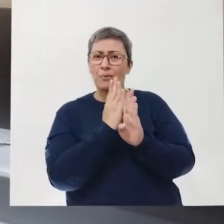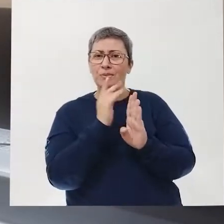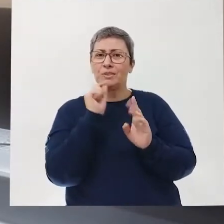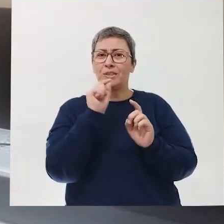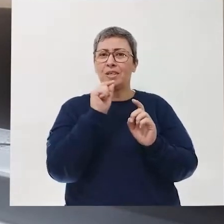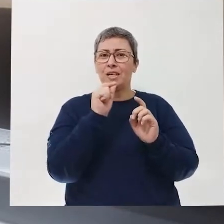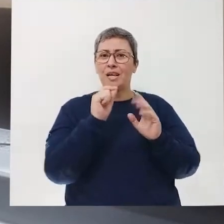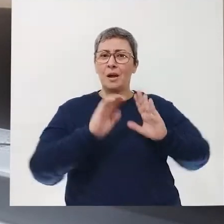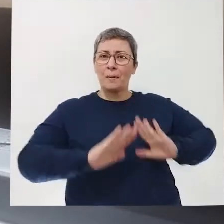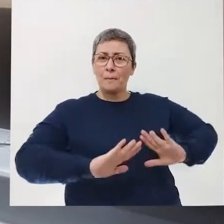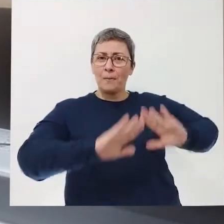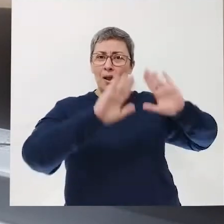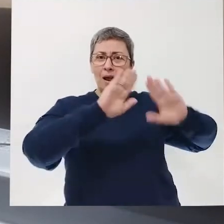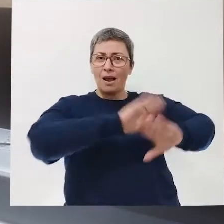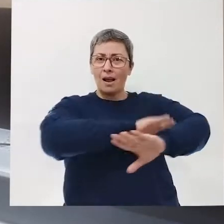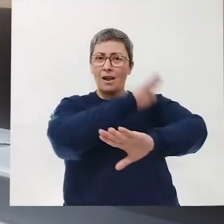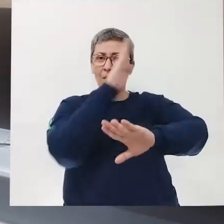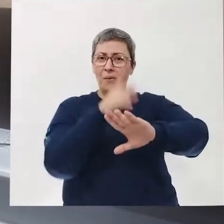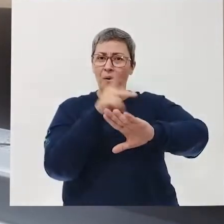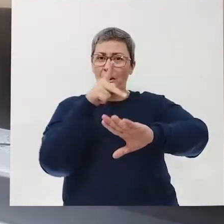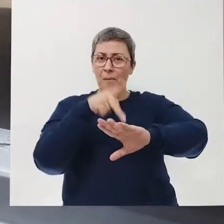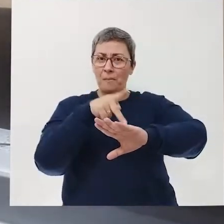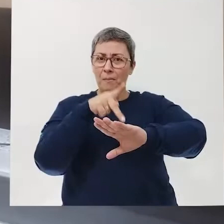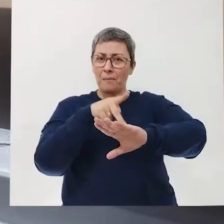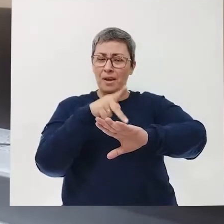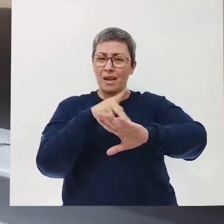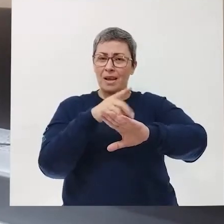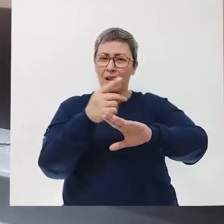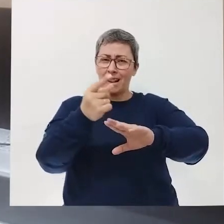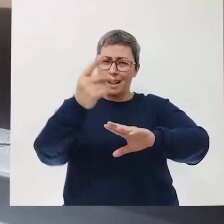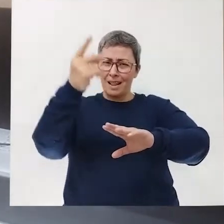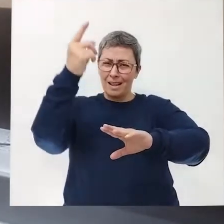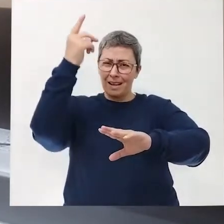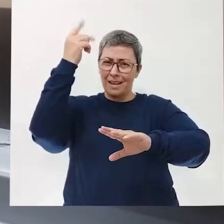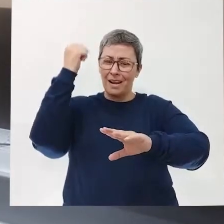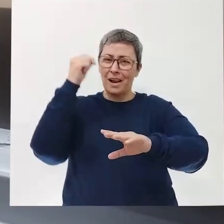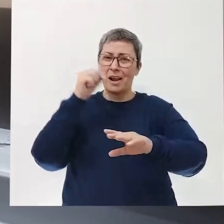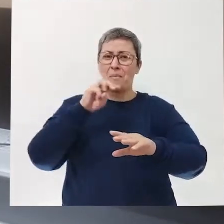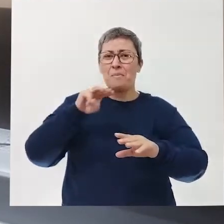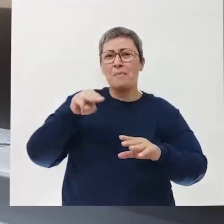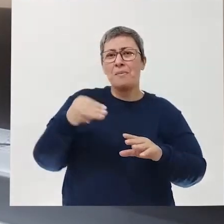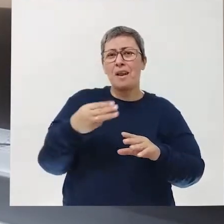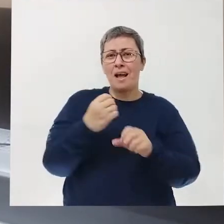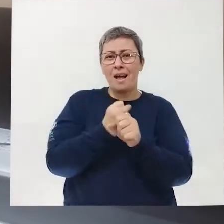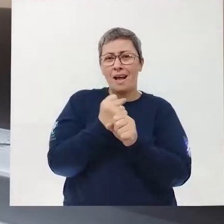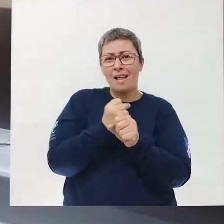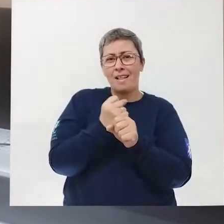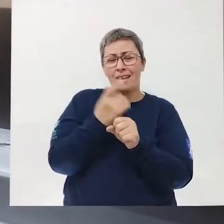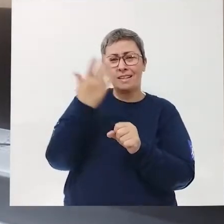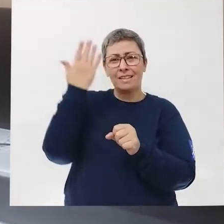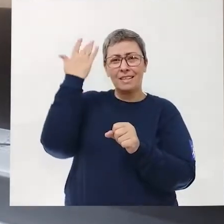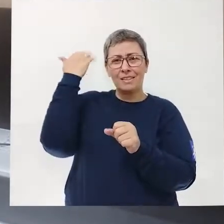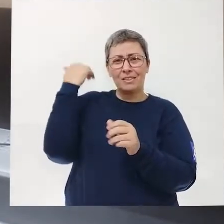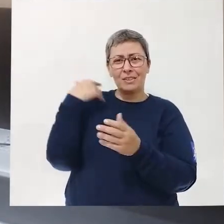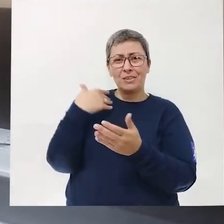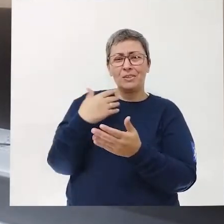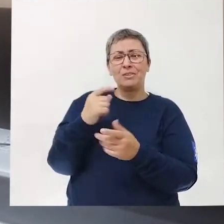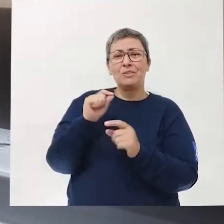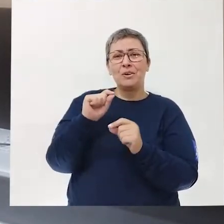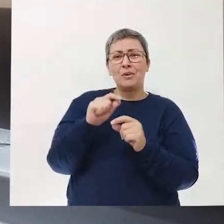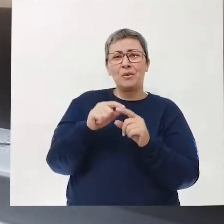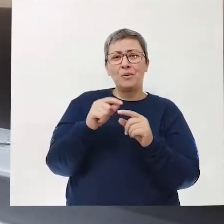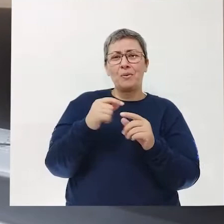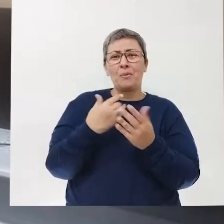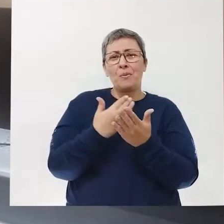nas paredes das cavernas que foram feitas há milhares de anos, né? Lá no começo da